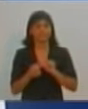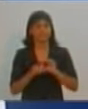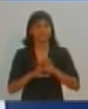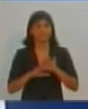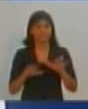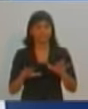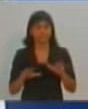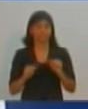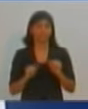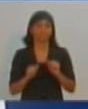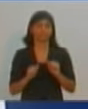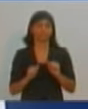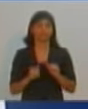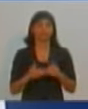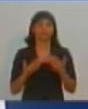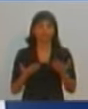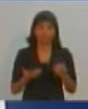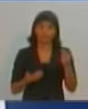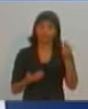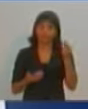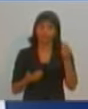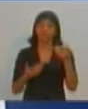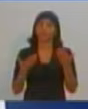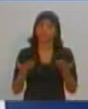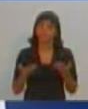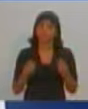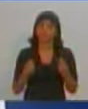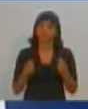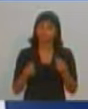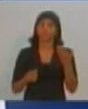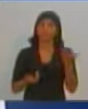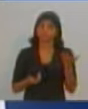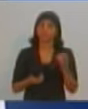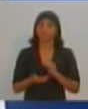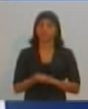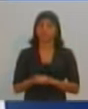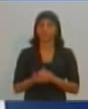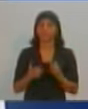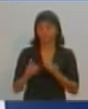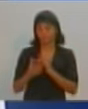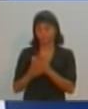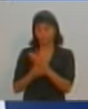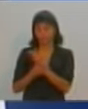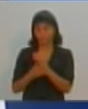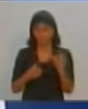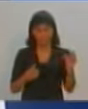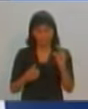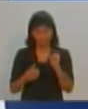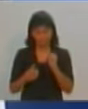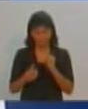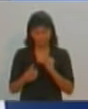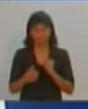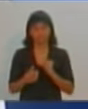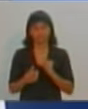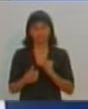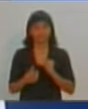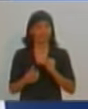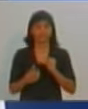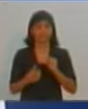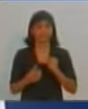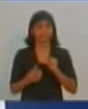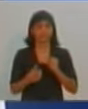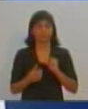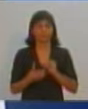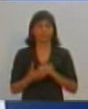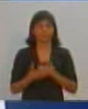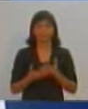reais do município, quanto tem de verba para gastar. Sabemos que o orçamento do município está apertado. Sabemos que não temos muita